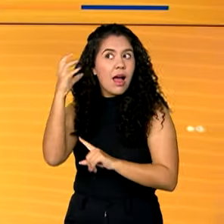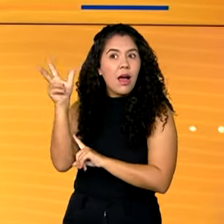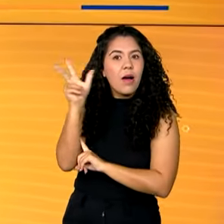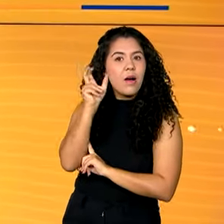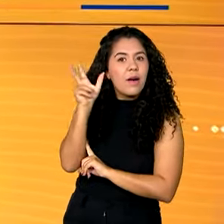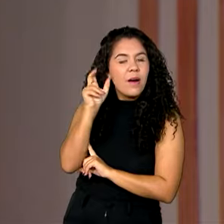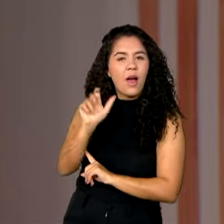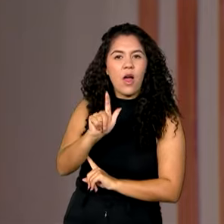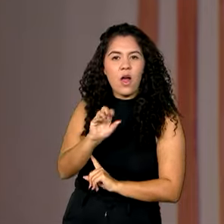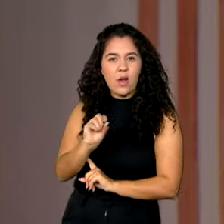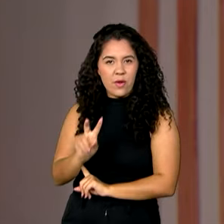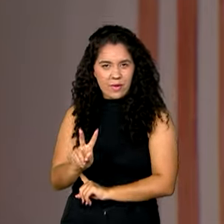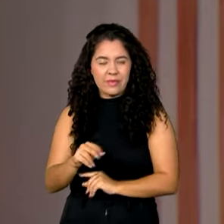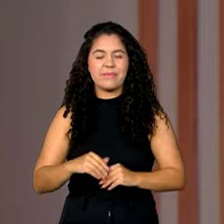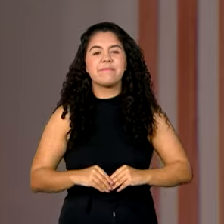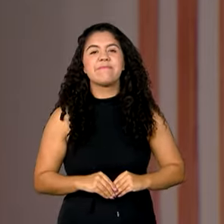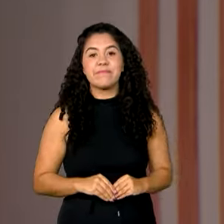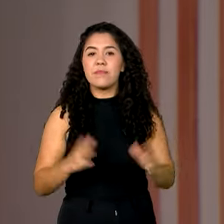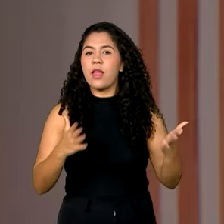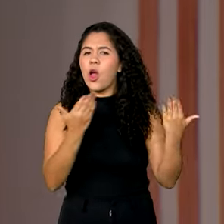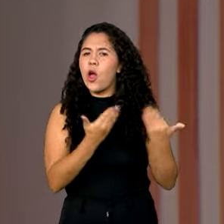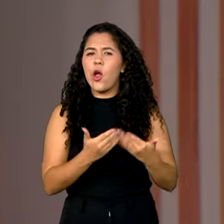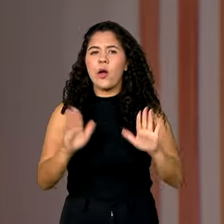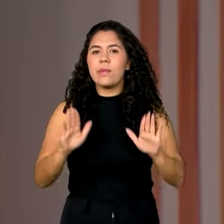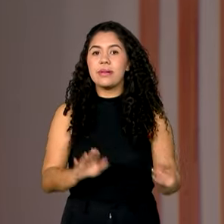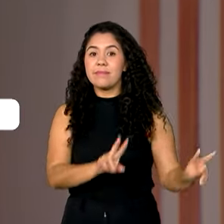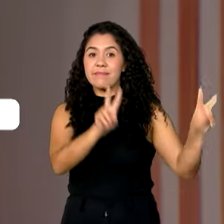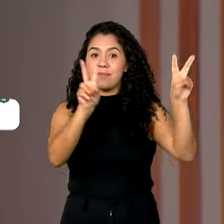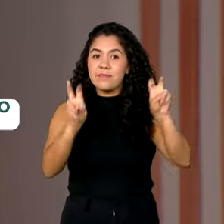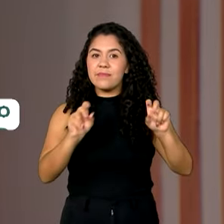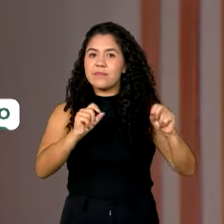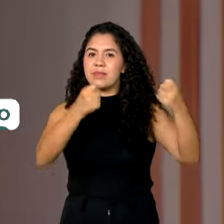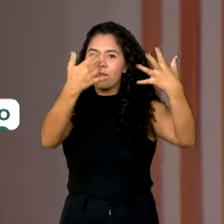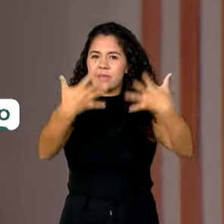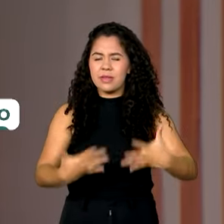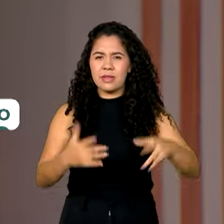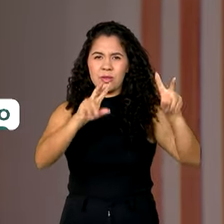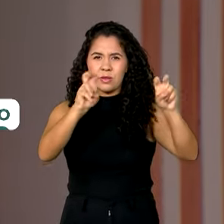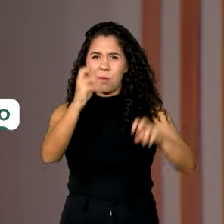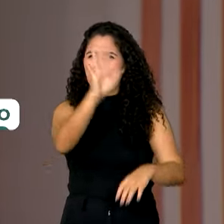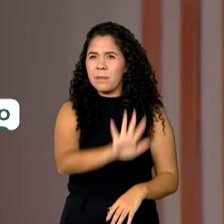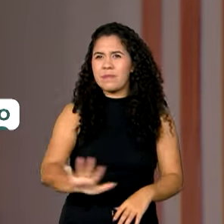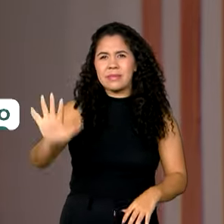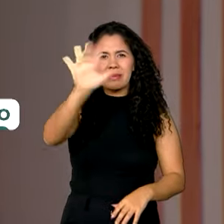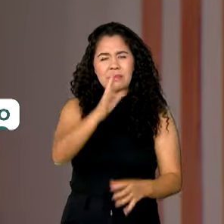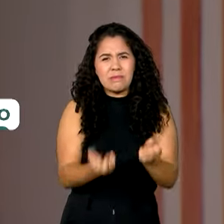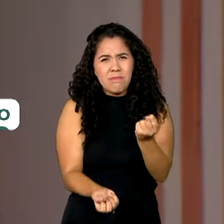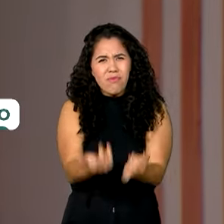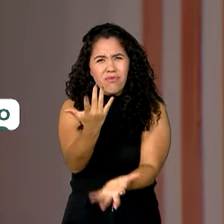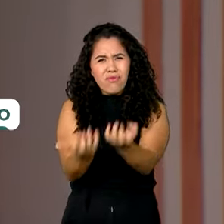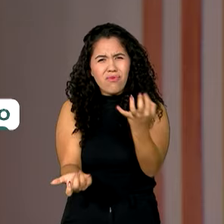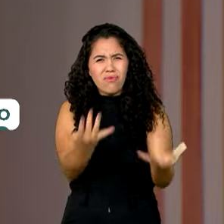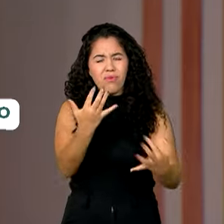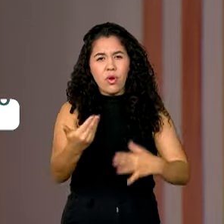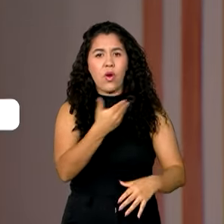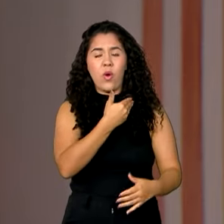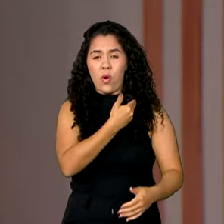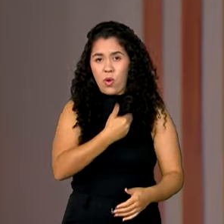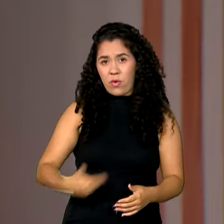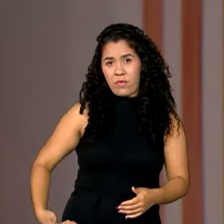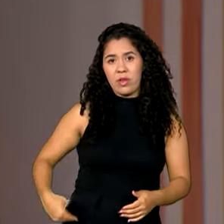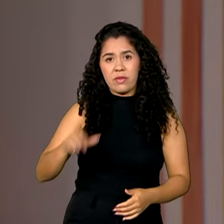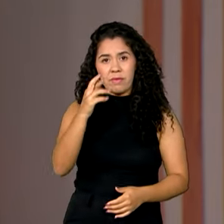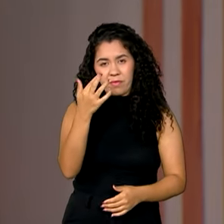rádio GOV. A gente começa essa edição falando das queimadas no país. O governo federal abriu uma nova